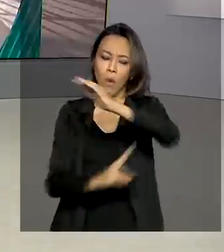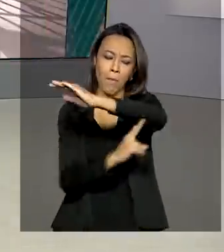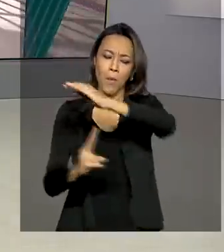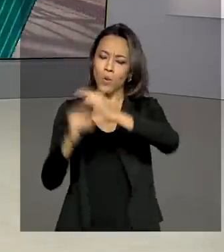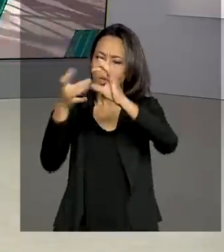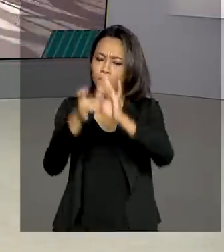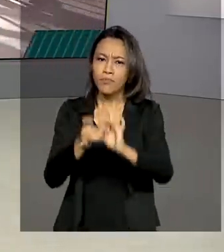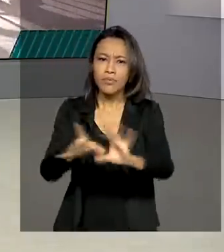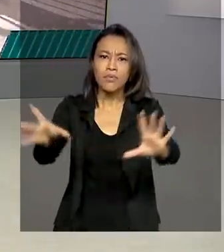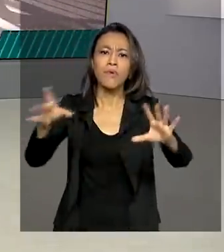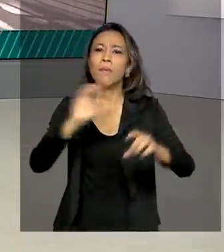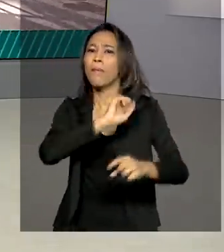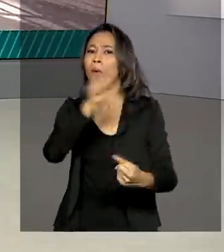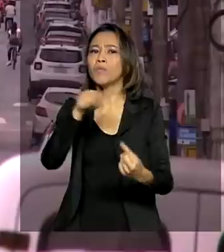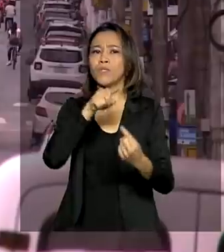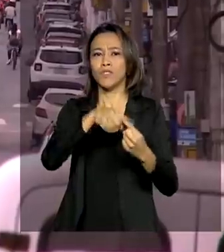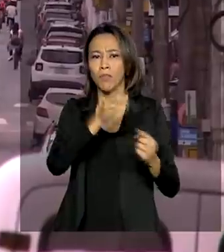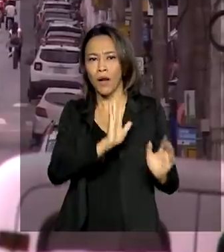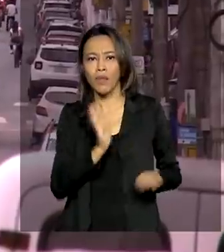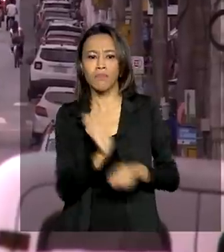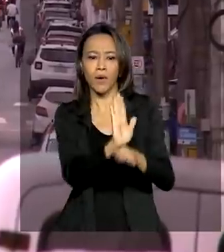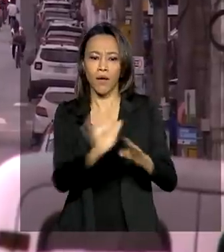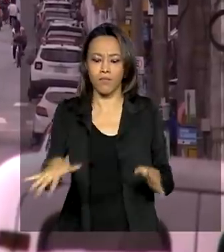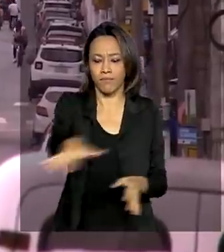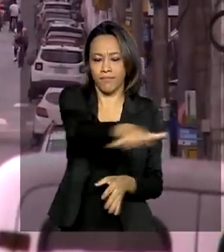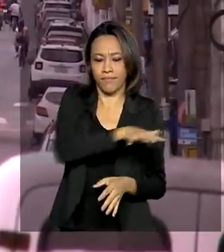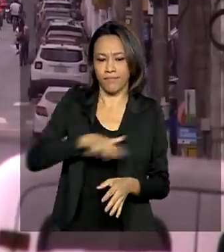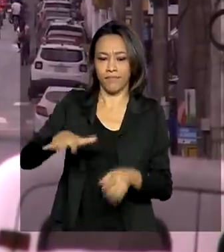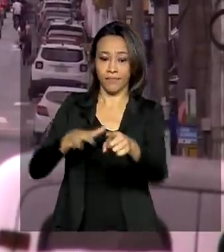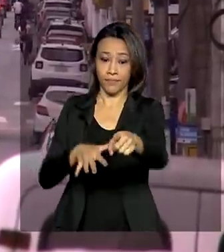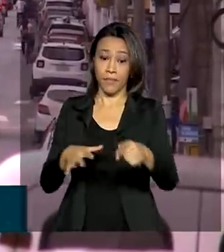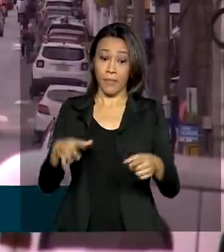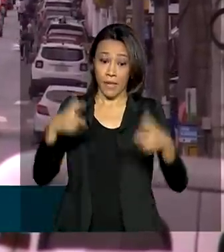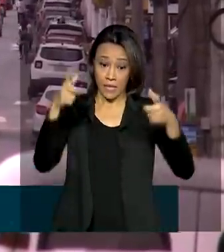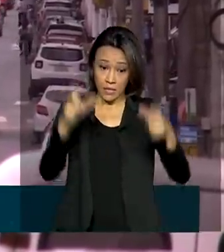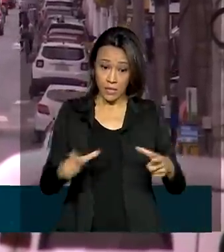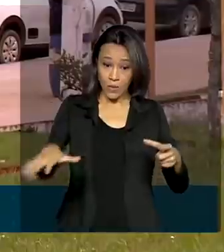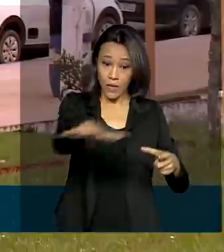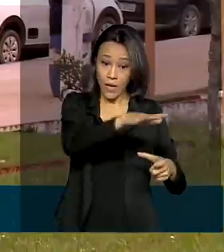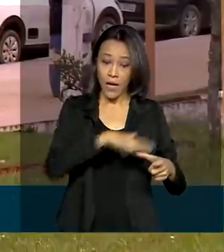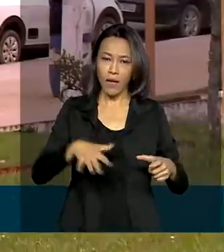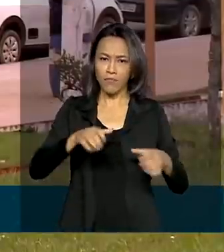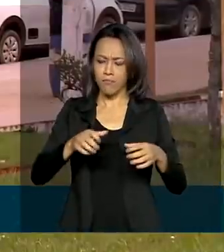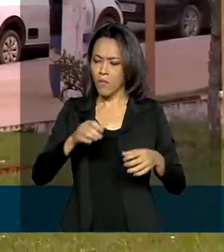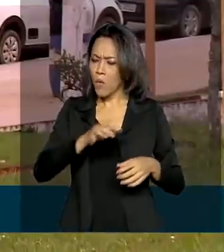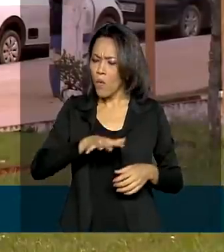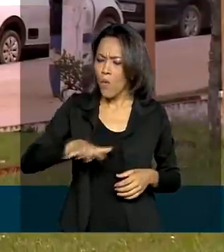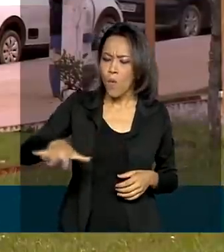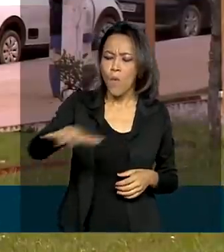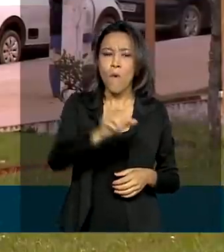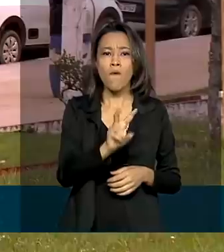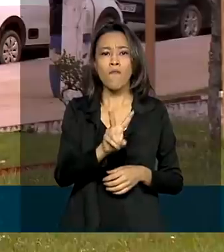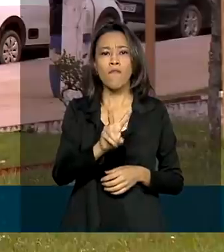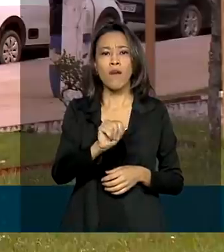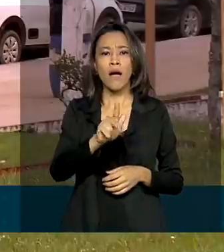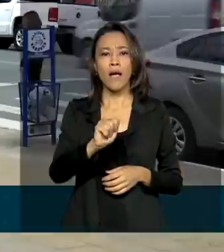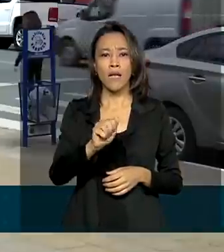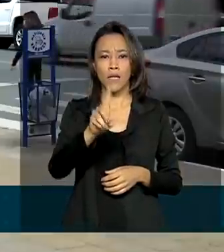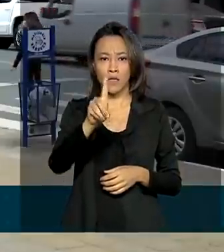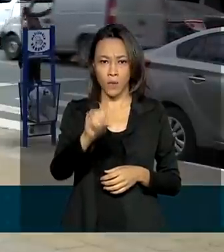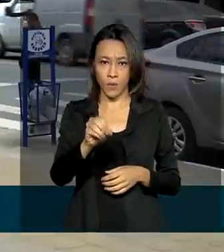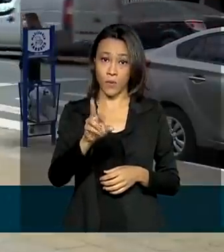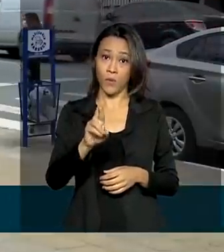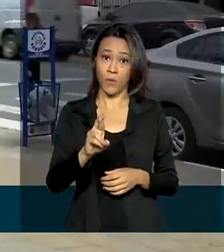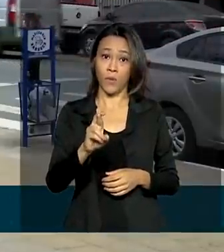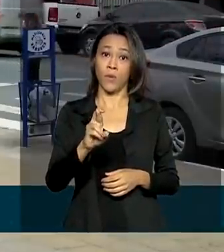produtores rurais. Pariquera Sul fica na região do Vale do Ribeira, ao sul do estado de São Paulo, região onde